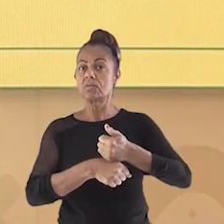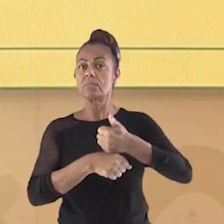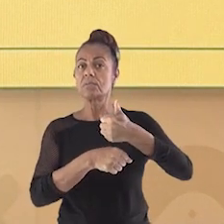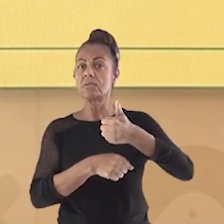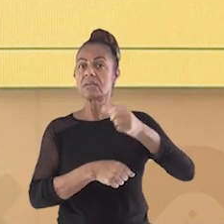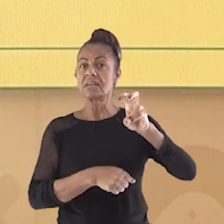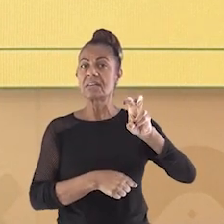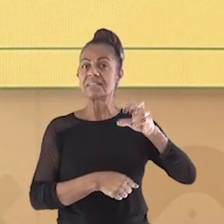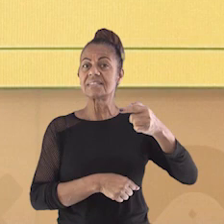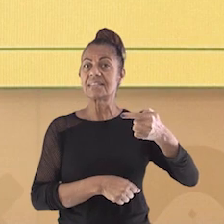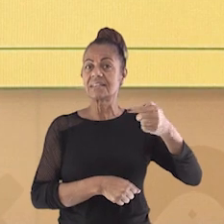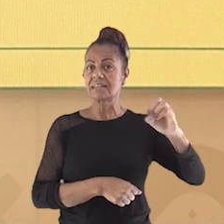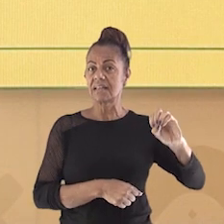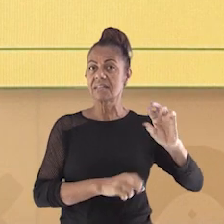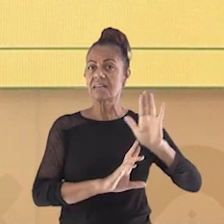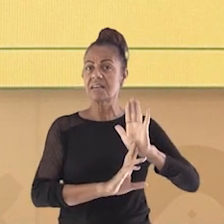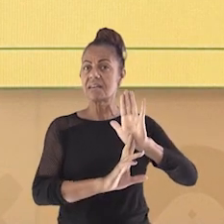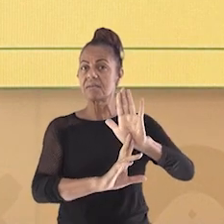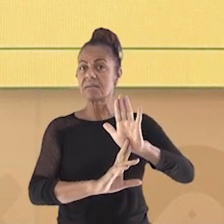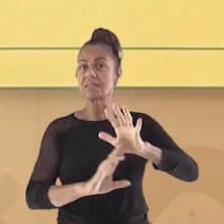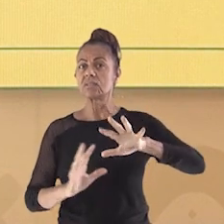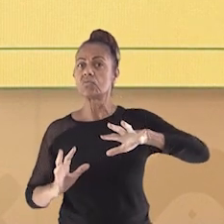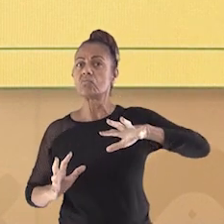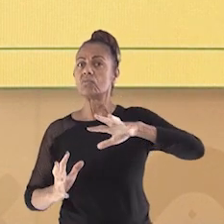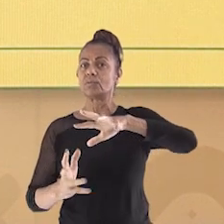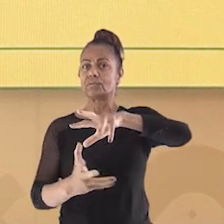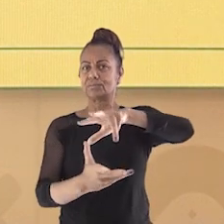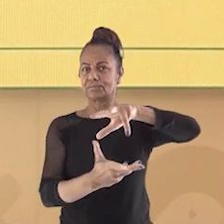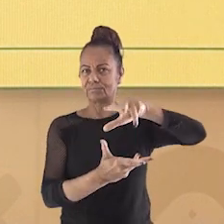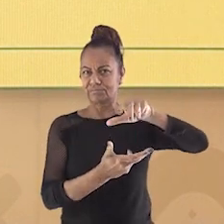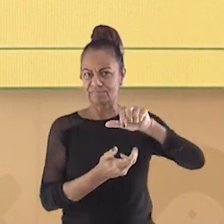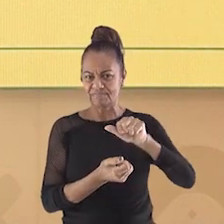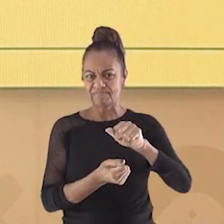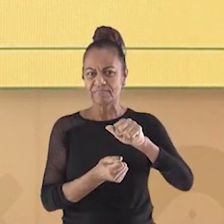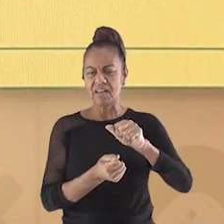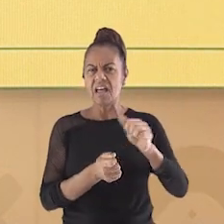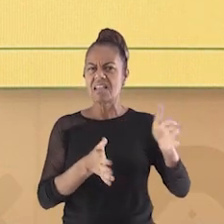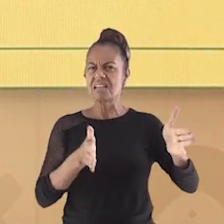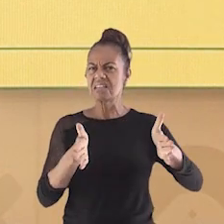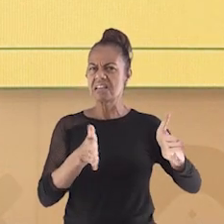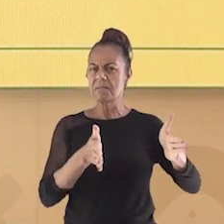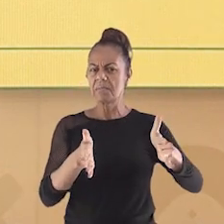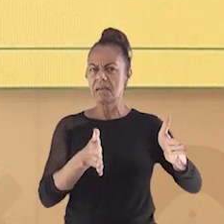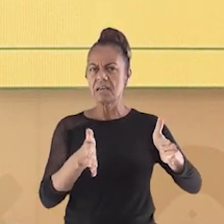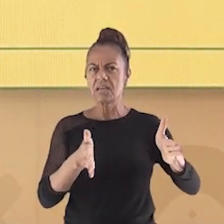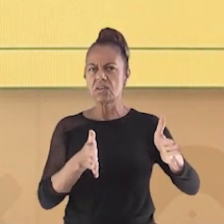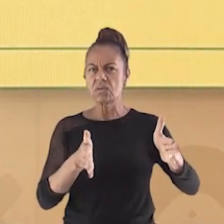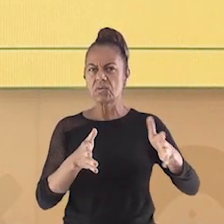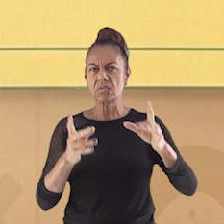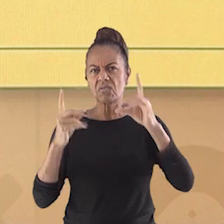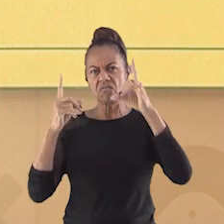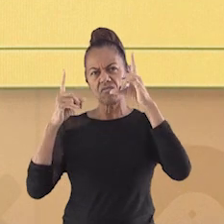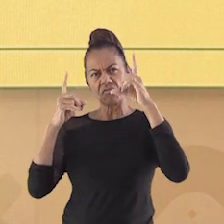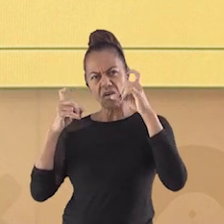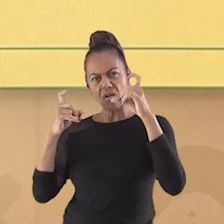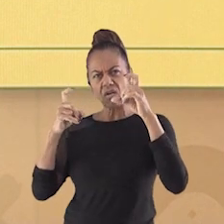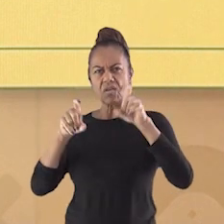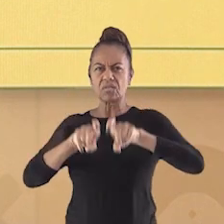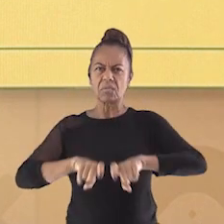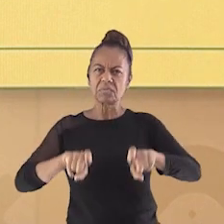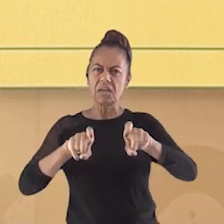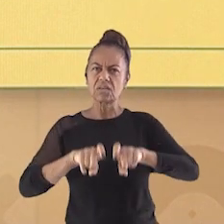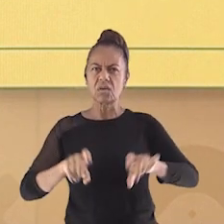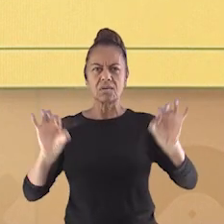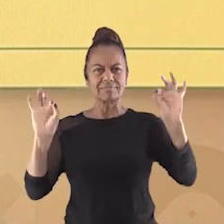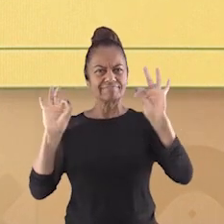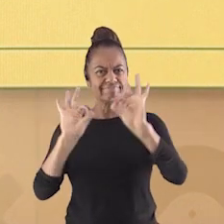representa o mundo todo. Naquele período, não existiam máquinas fotográficas e computadores.